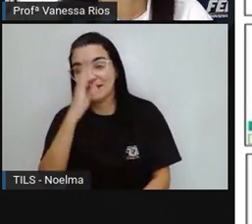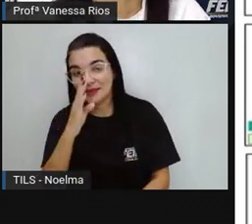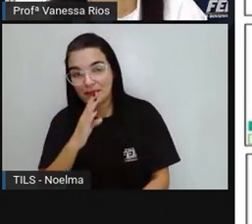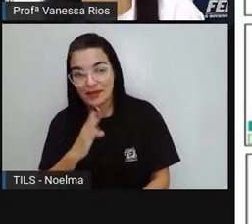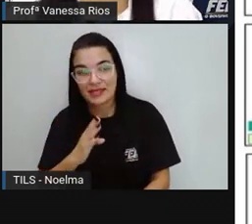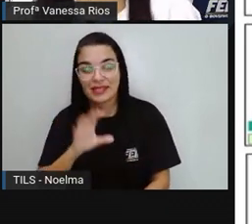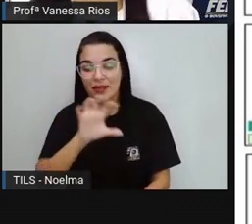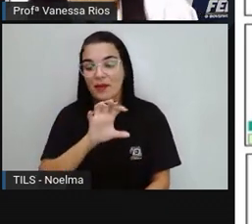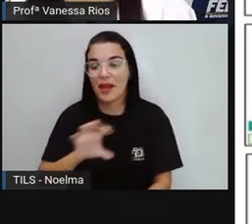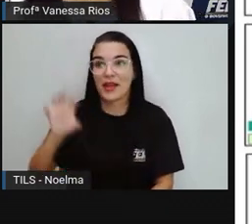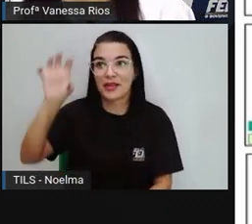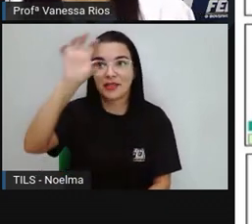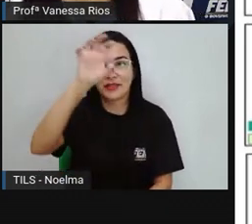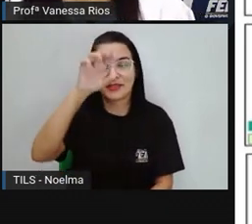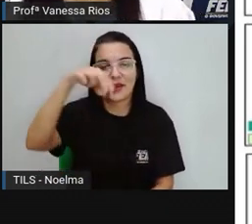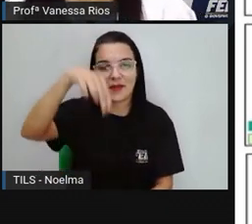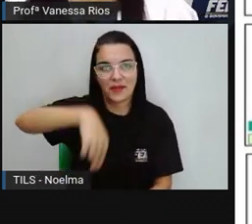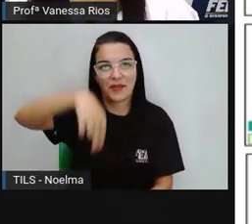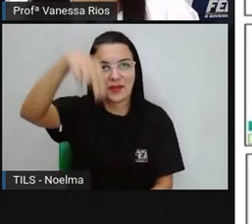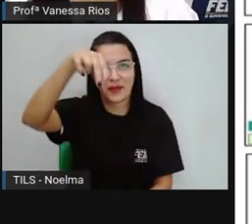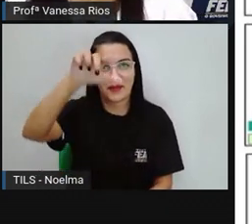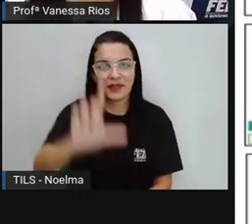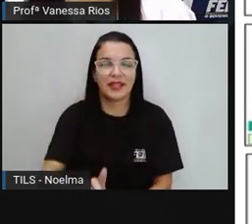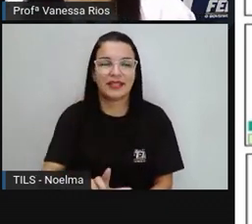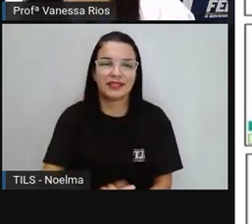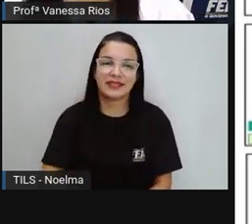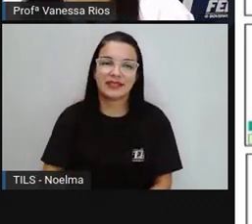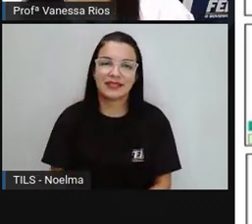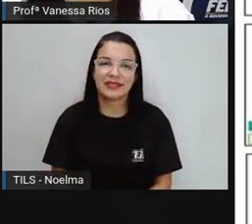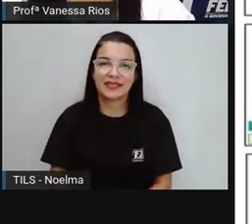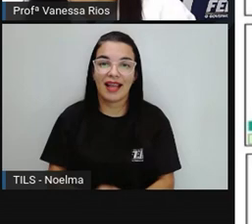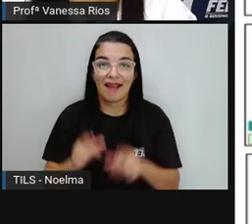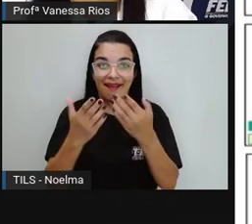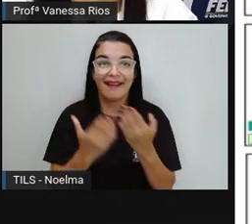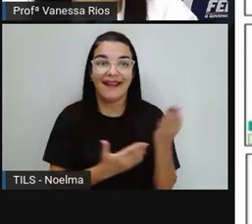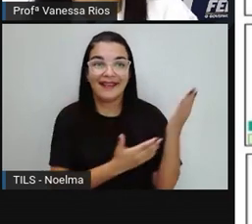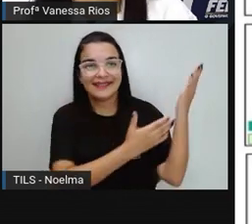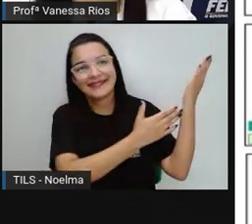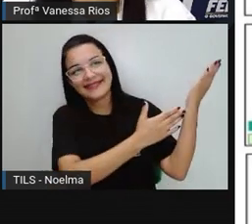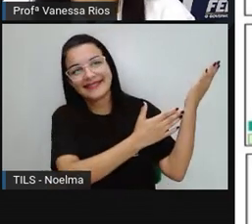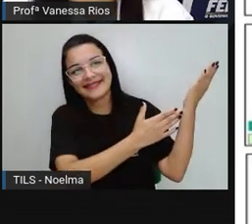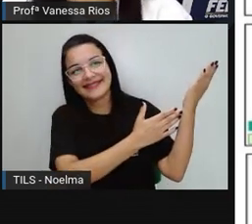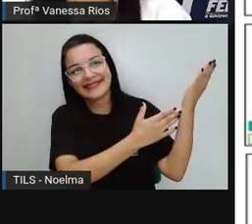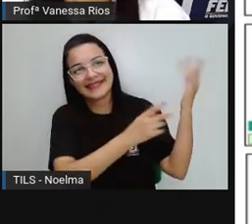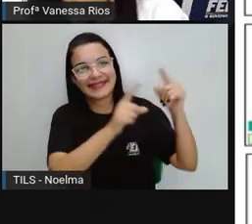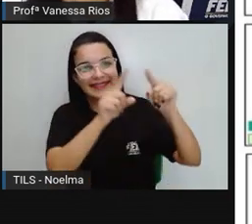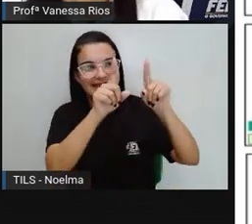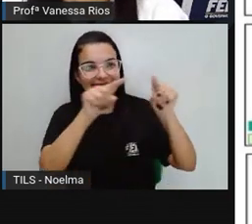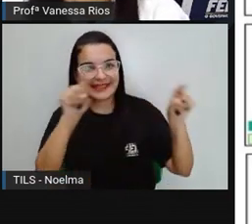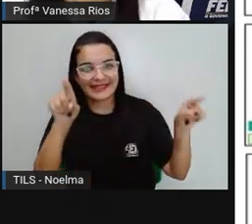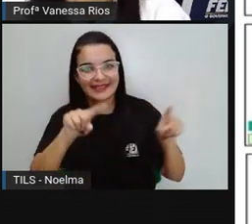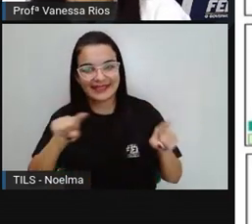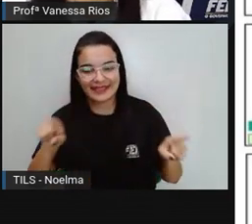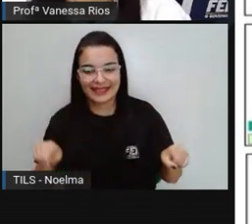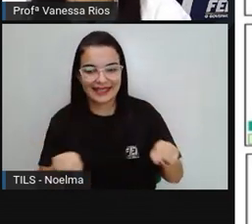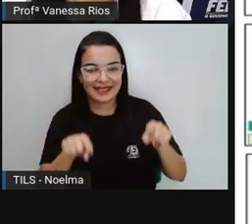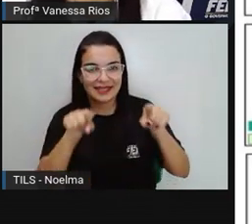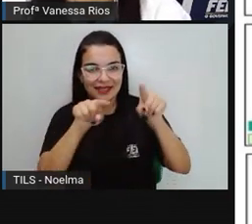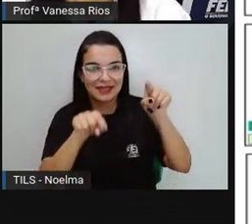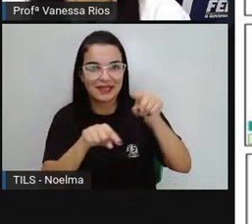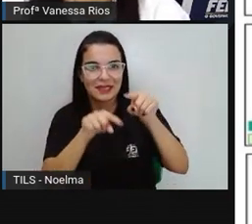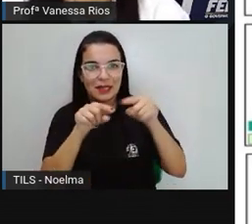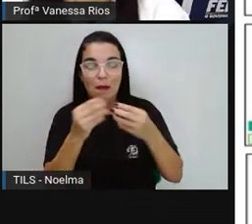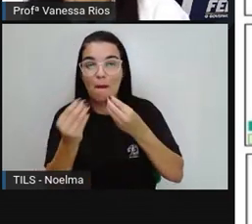região Nordeste, no Brasil. E esse mapa grandão aqui, ó, nos mostra justamente, né,